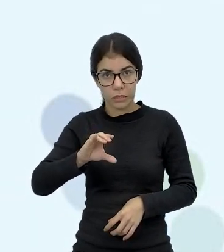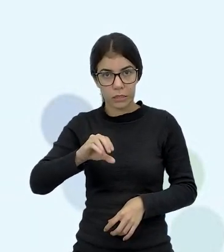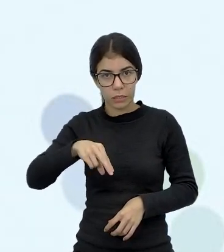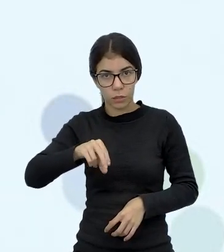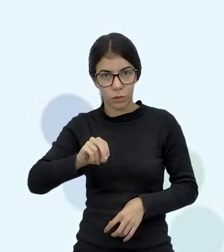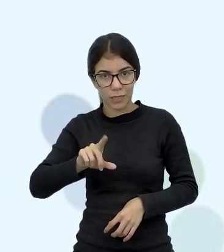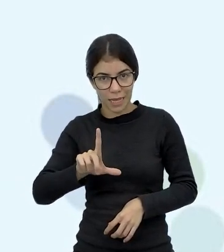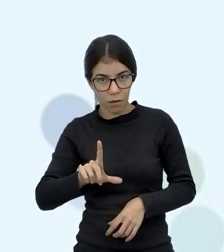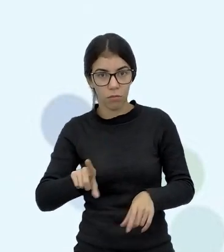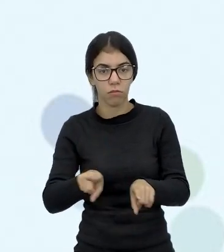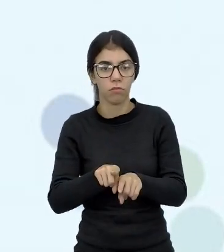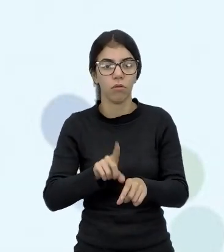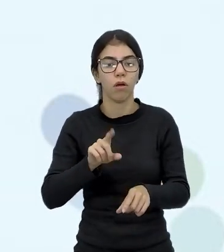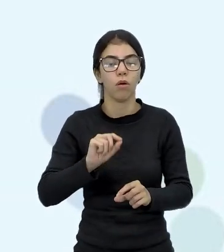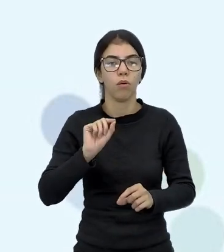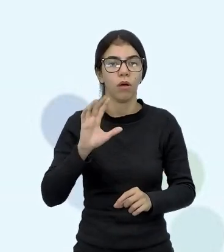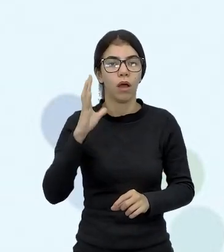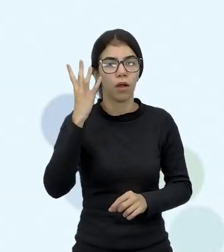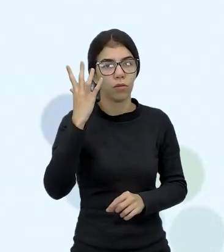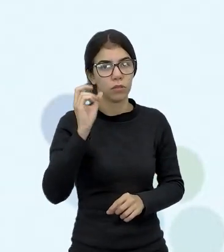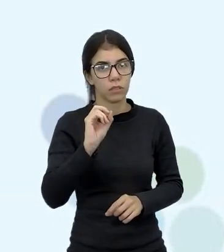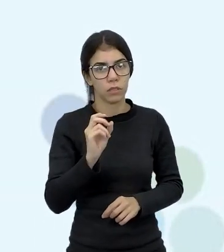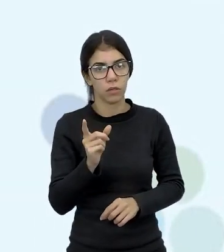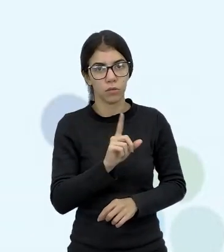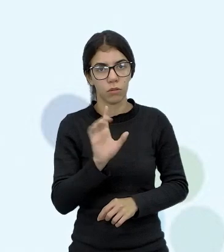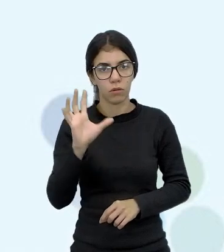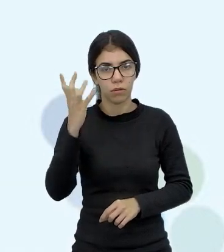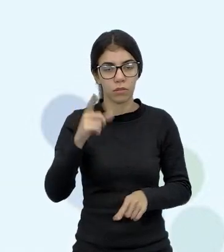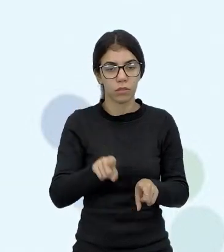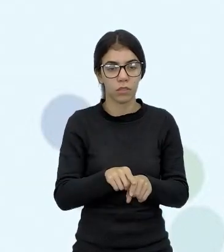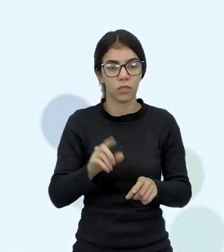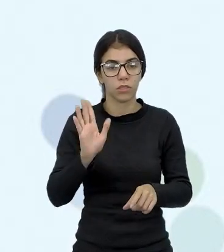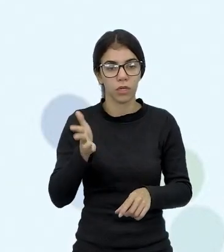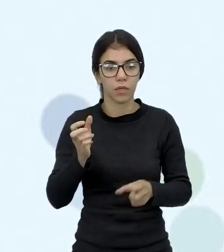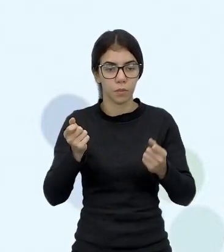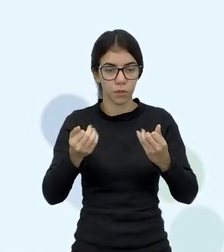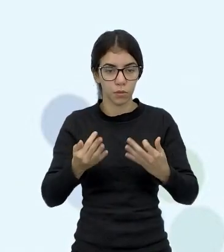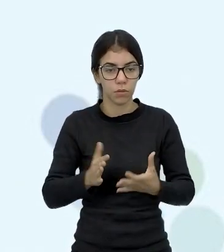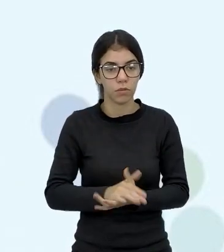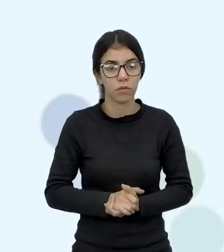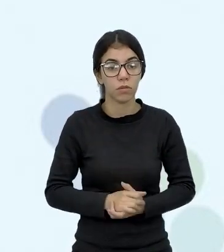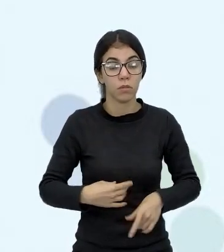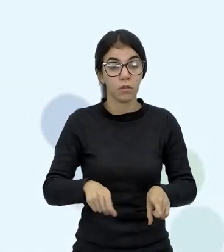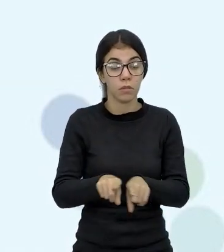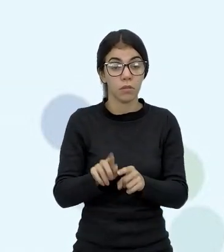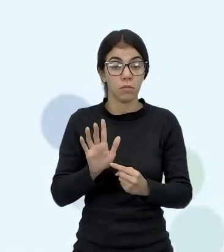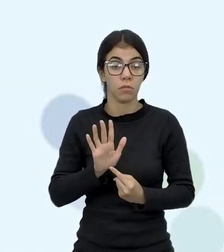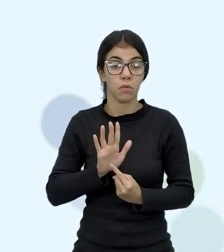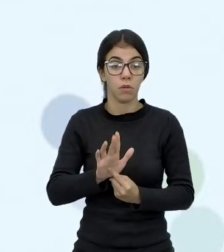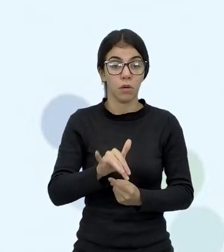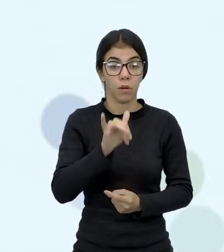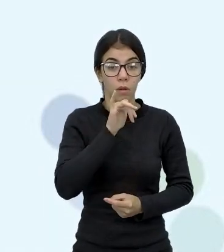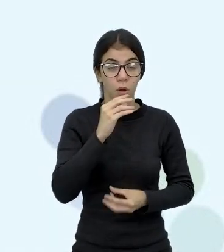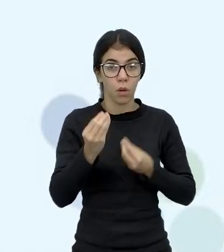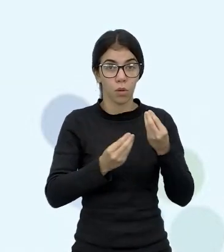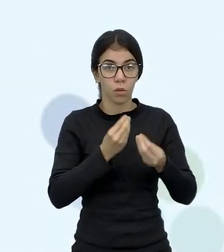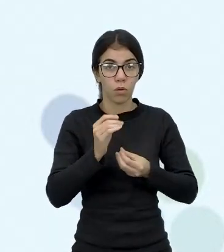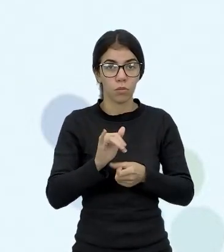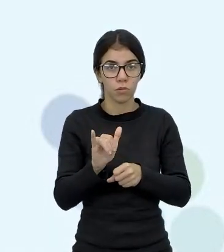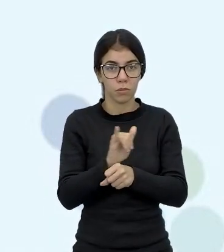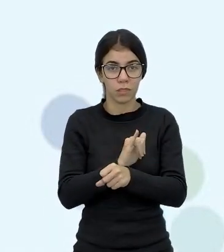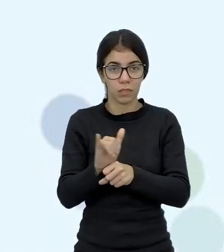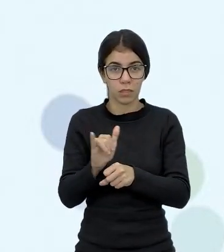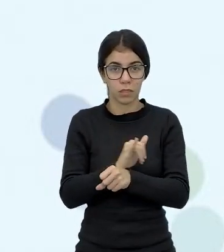então isso vai acontecer. Foi falado também para vocês. E apresentar um exemplo por meio de um esquema.